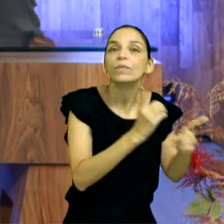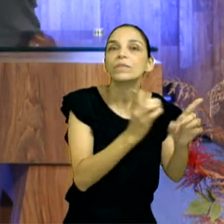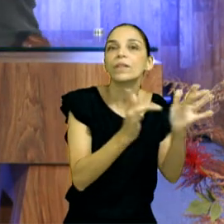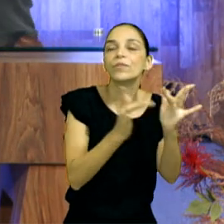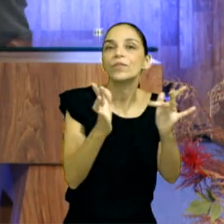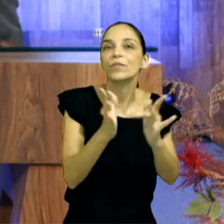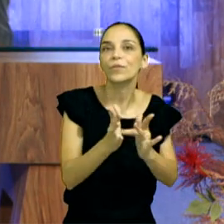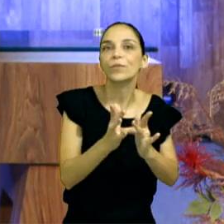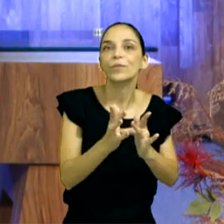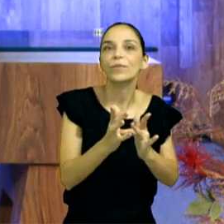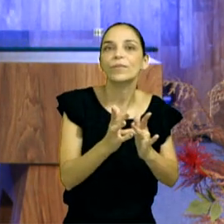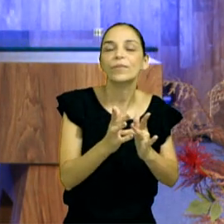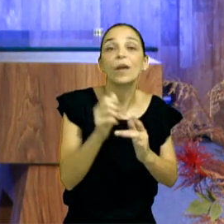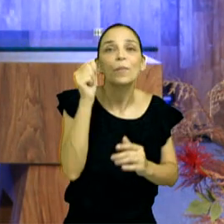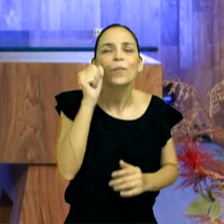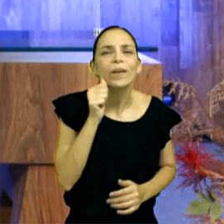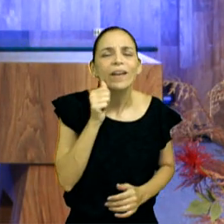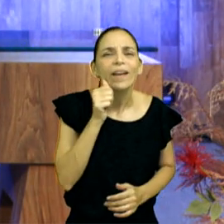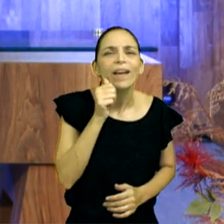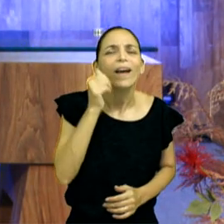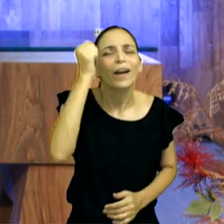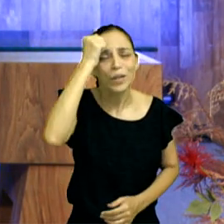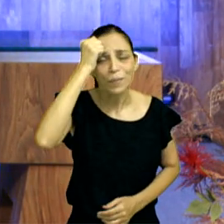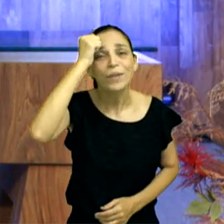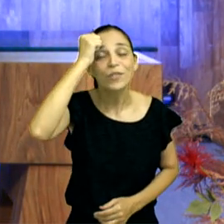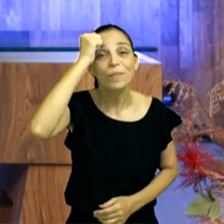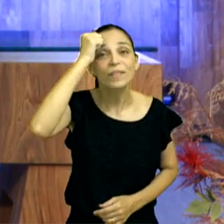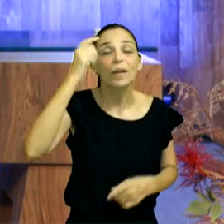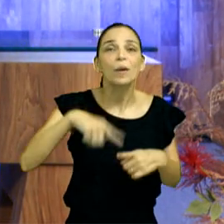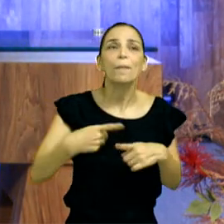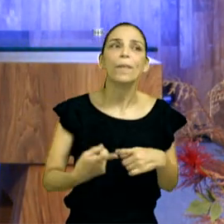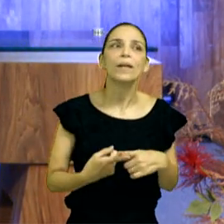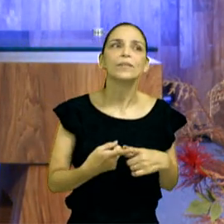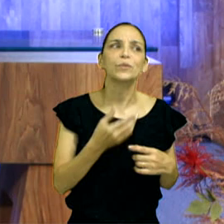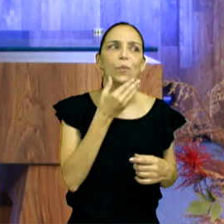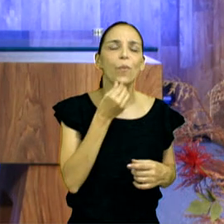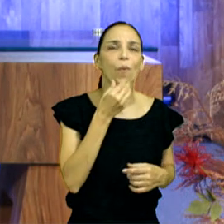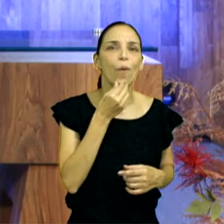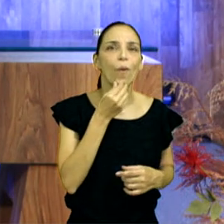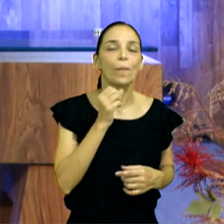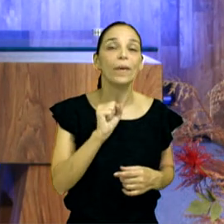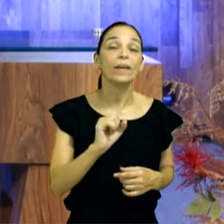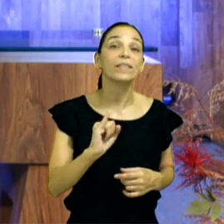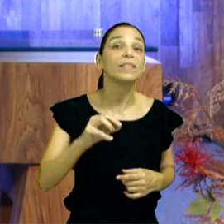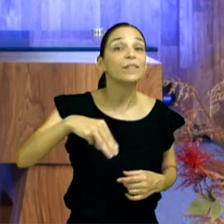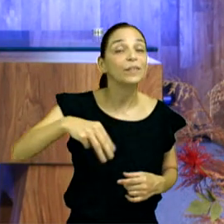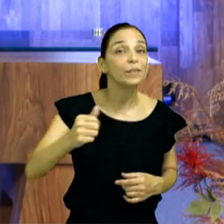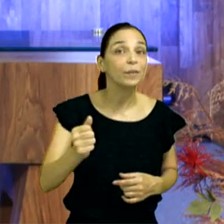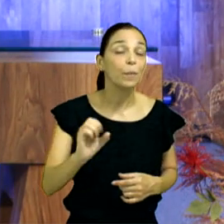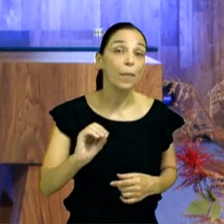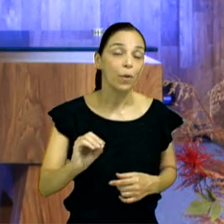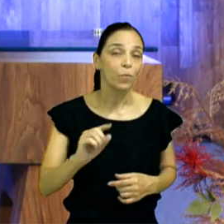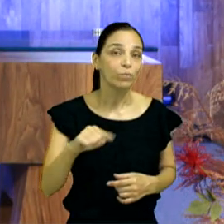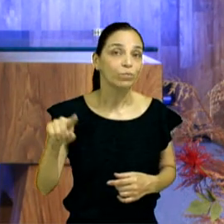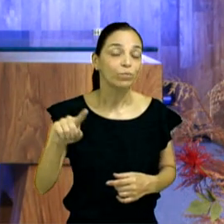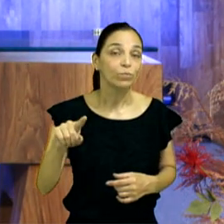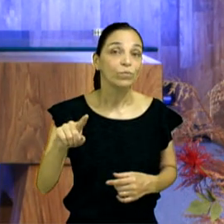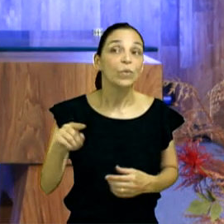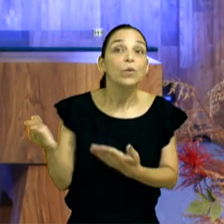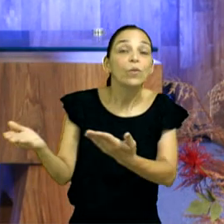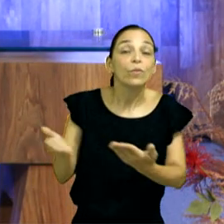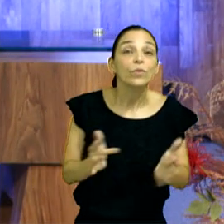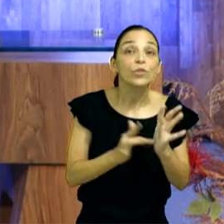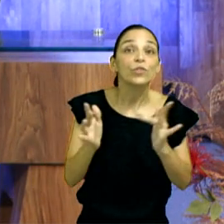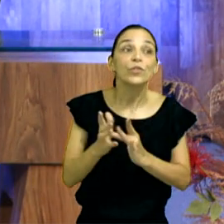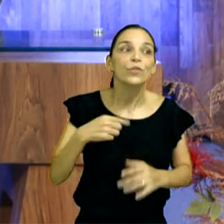E esse Simão, que convidou Jesus para estar na sua casa, olha só, olha quantas oportunidades a gente